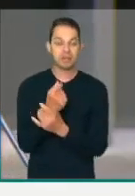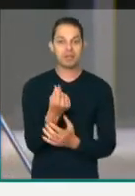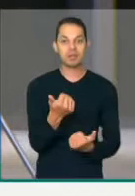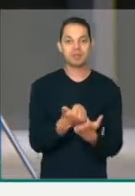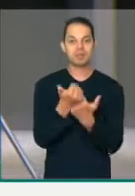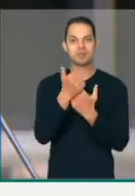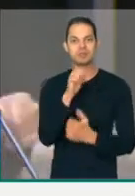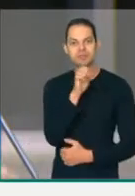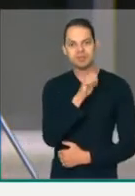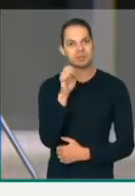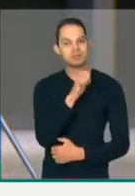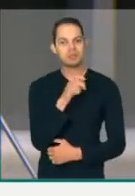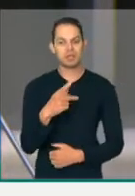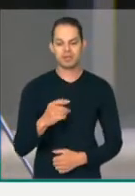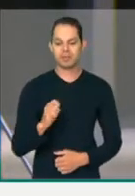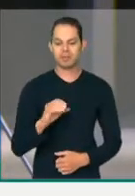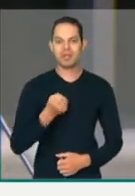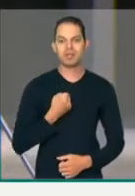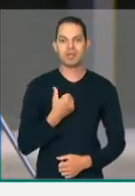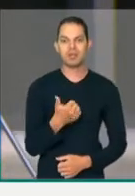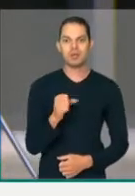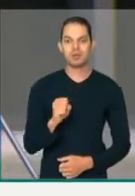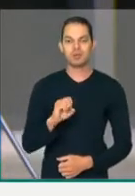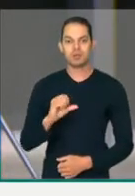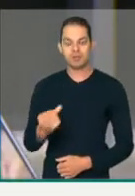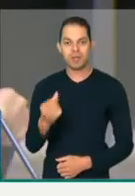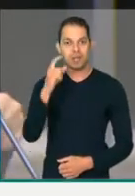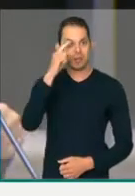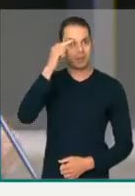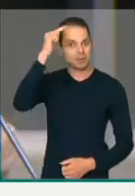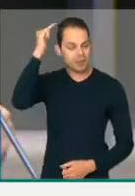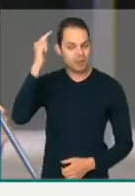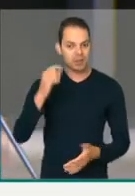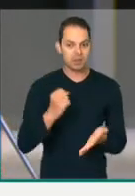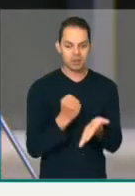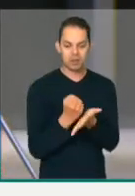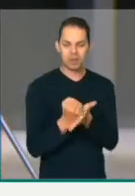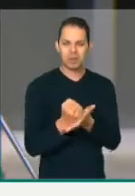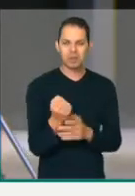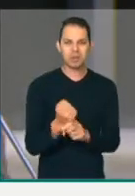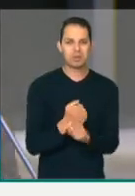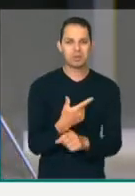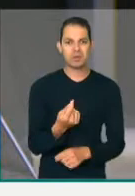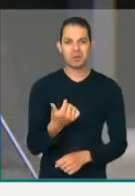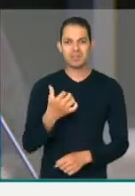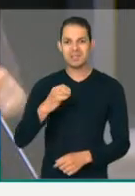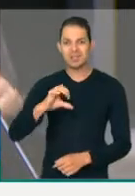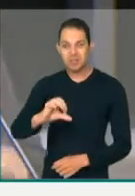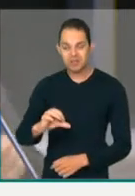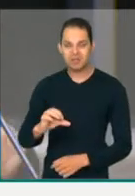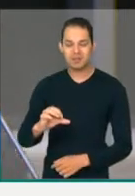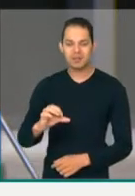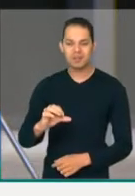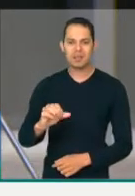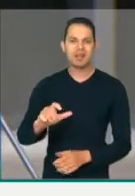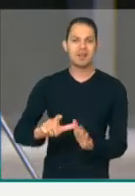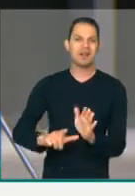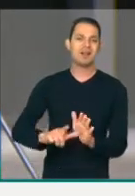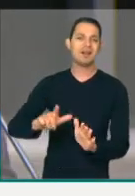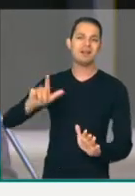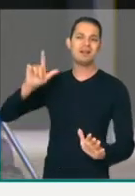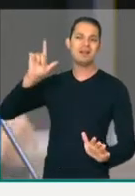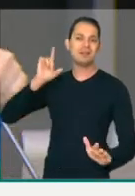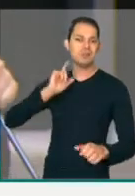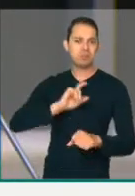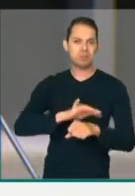emergencial. A PEC 186, o Paulo Guedes, protocolou em 2019, muito antes da pandemia,